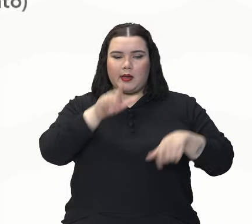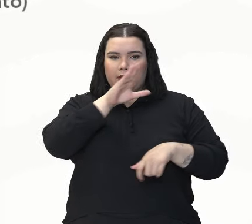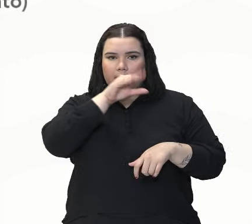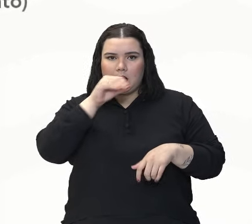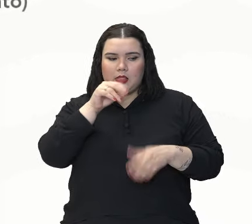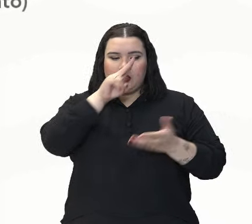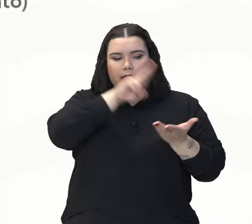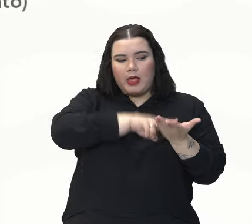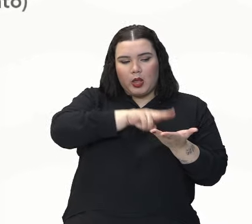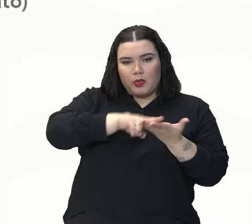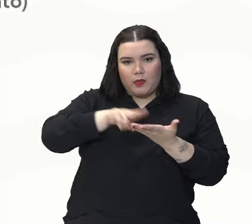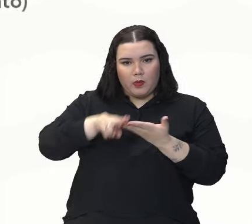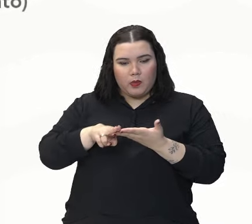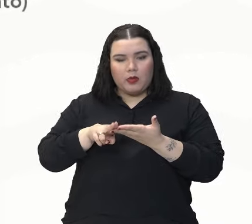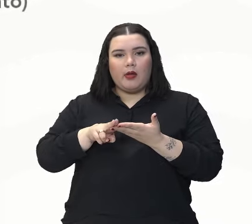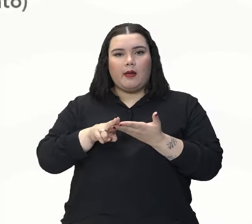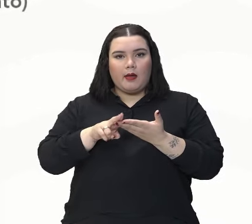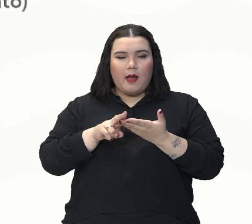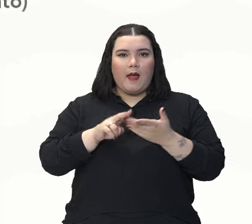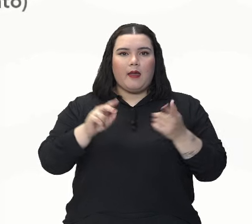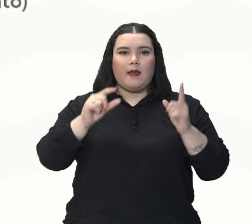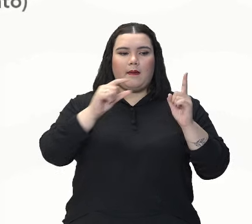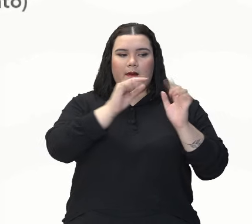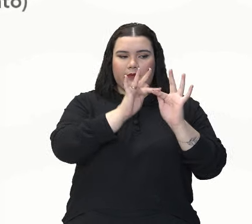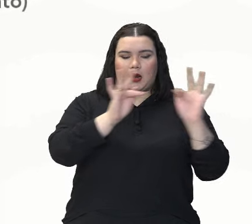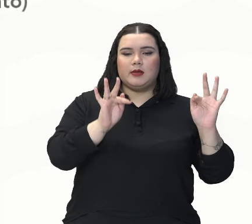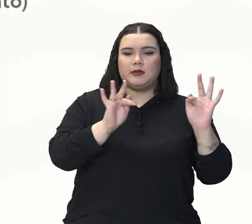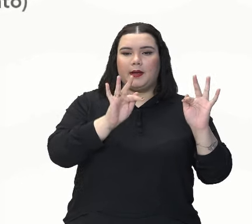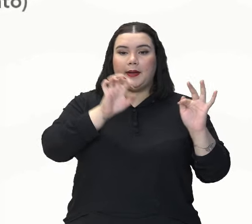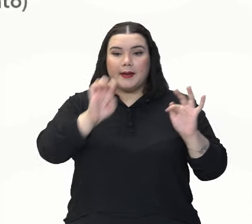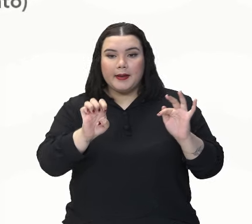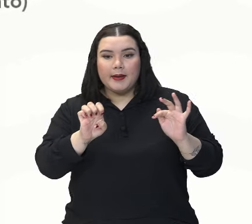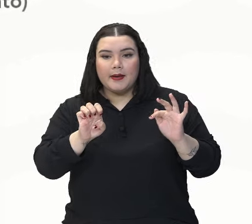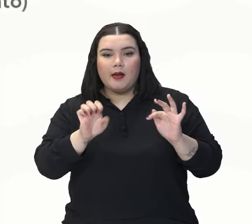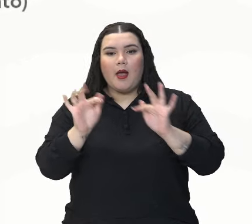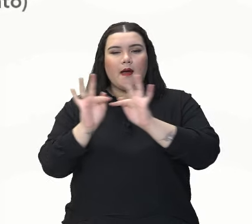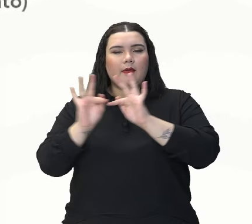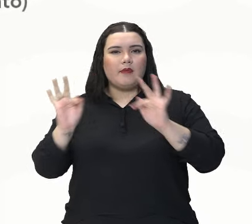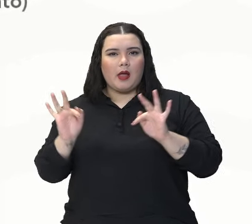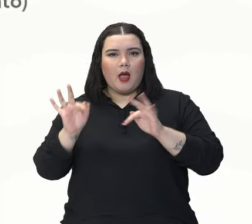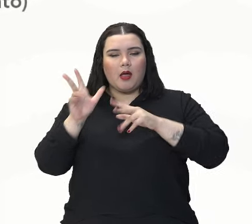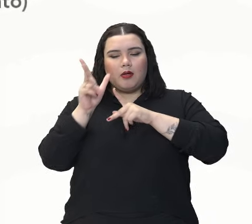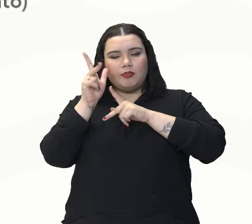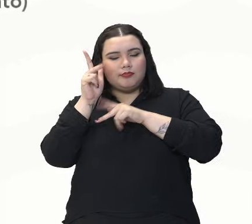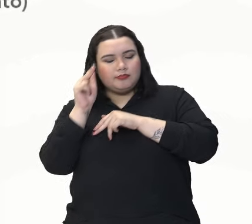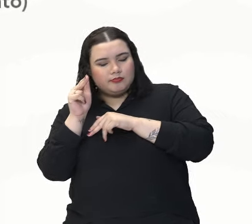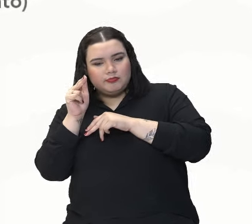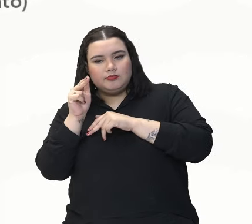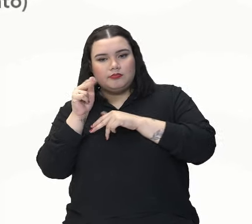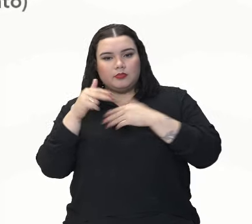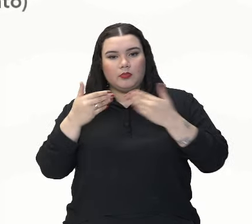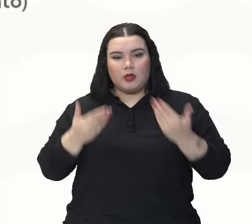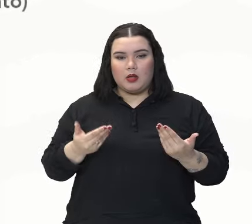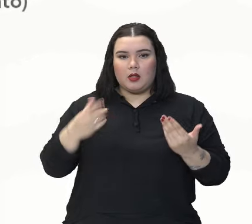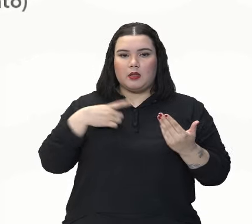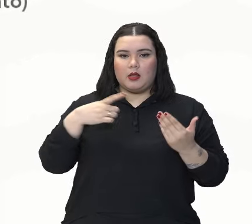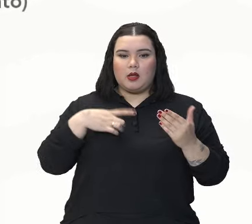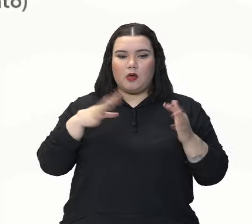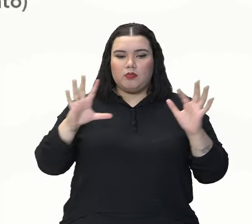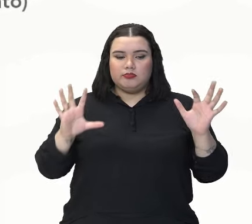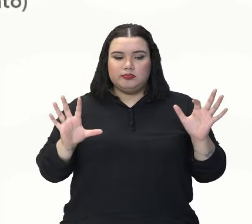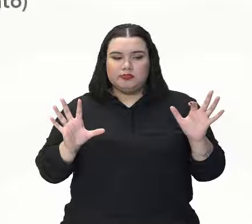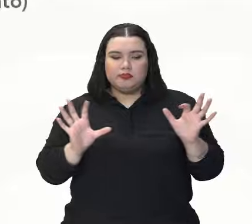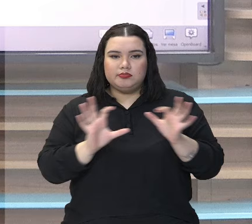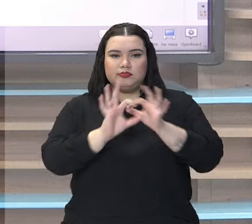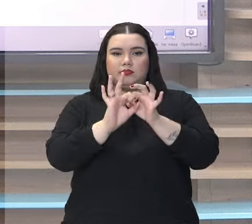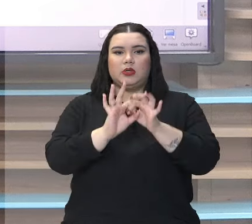uma ação aqui, que é de deitar e também de pegar no sono. Então, houve uma junção